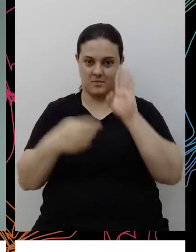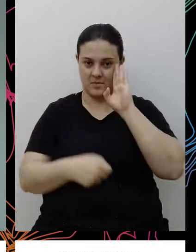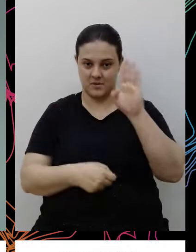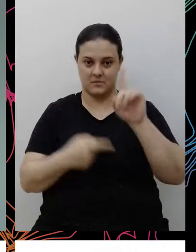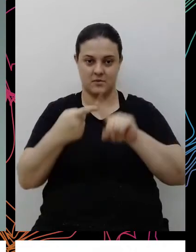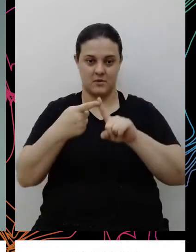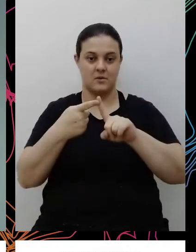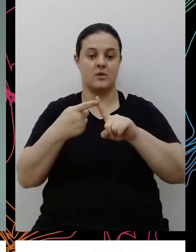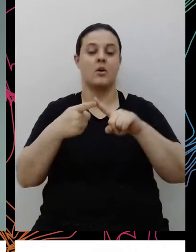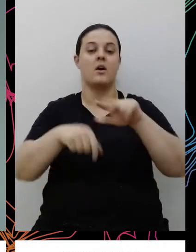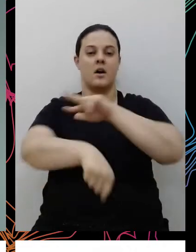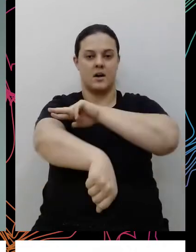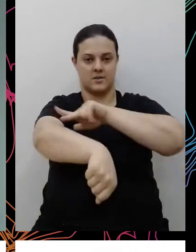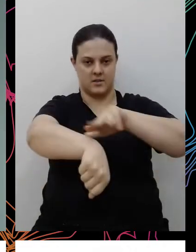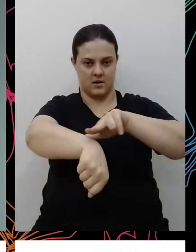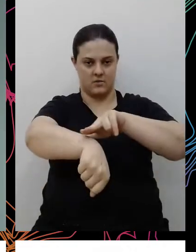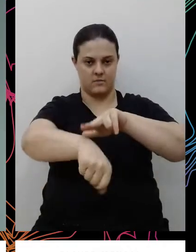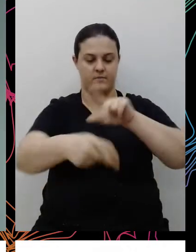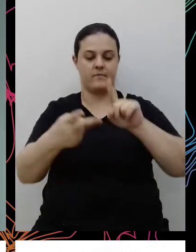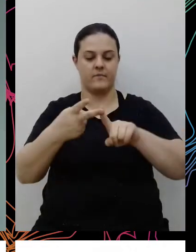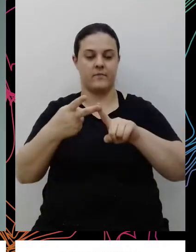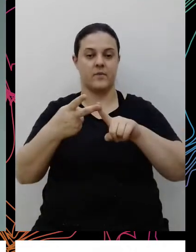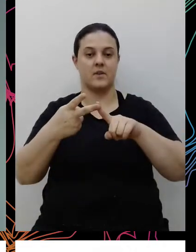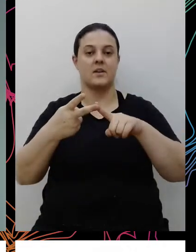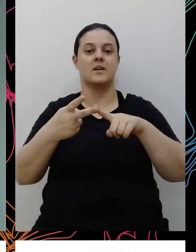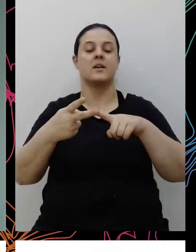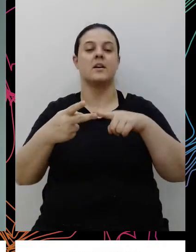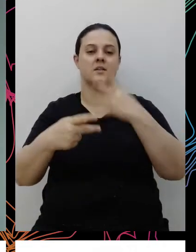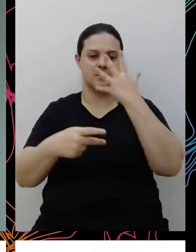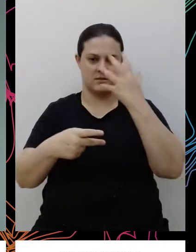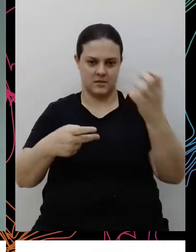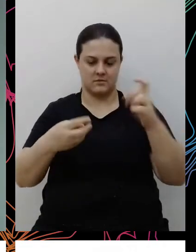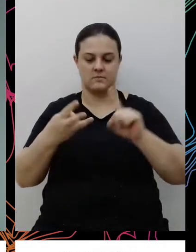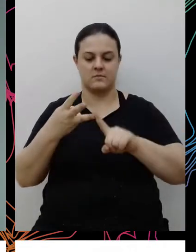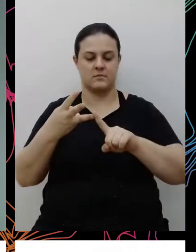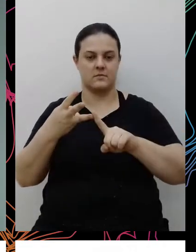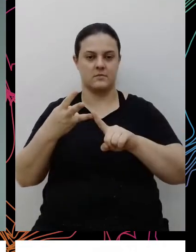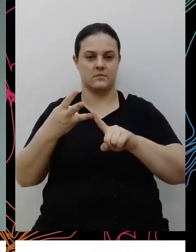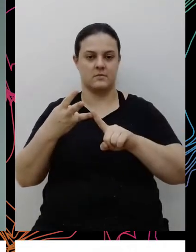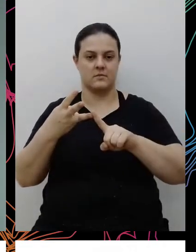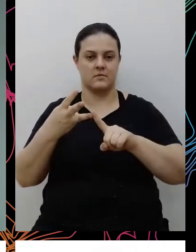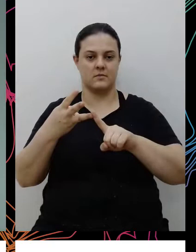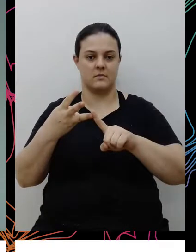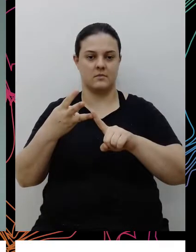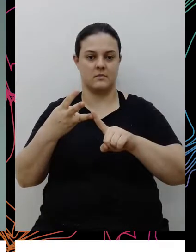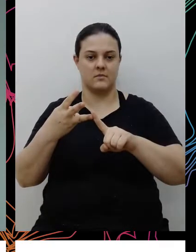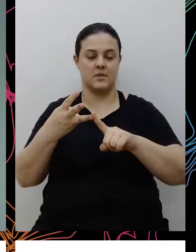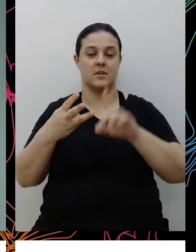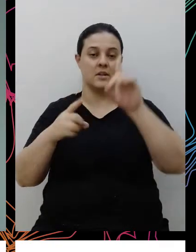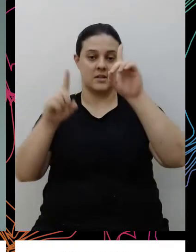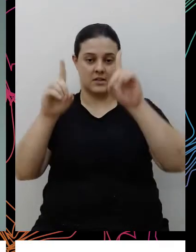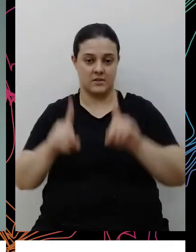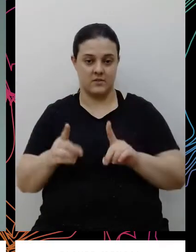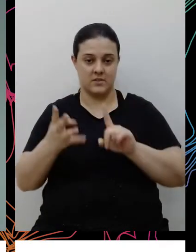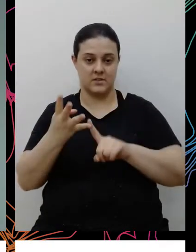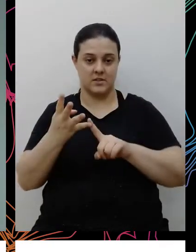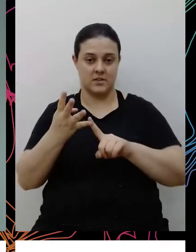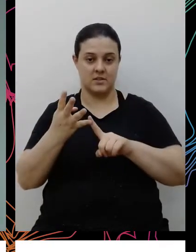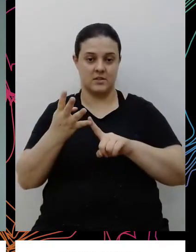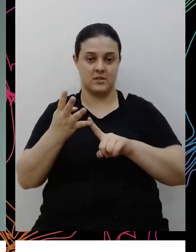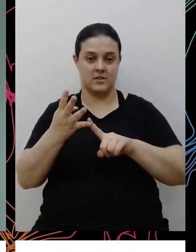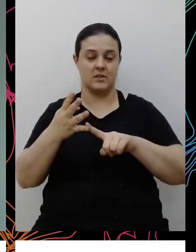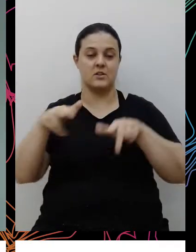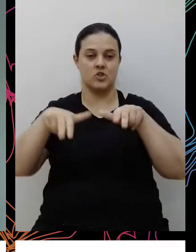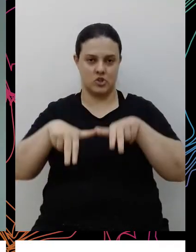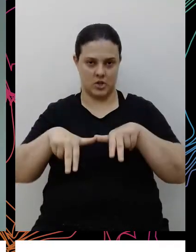diversidade racial, diversidade sexual, inclusão de pessoas com deficiência e a diversidade de gênero.